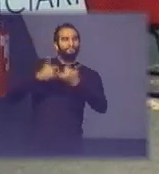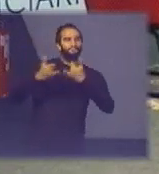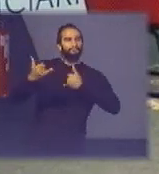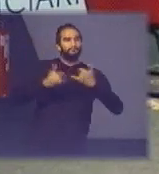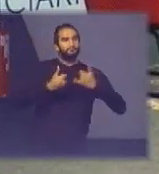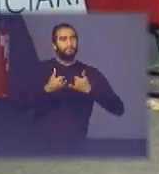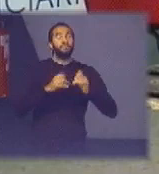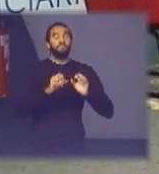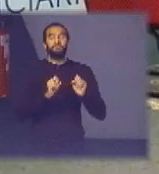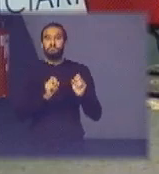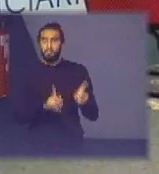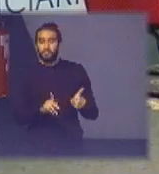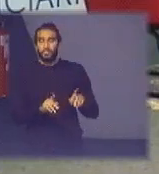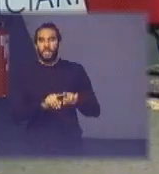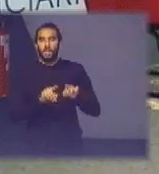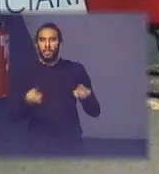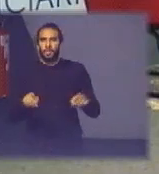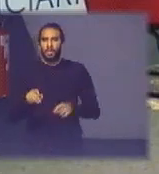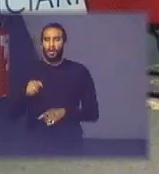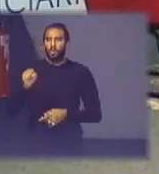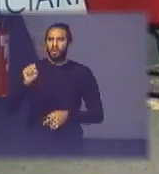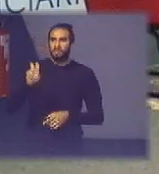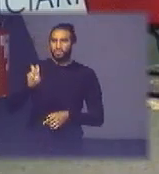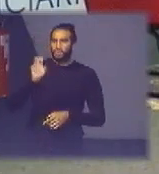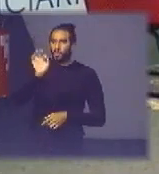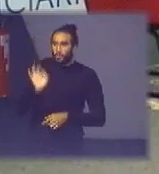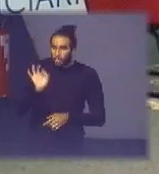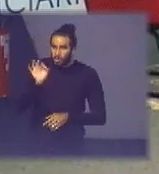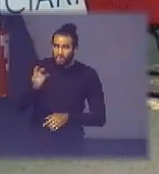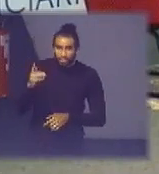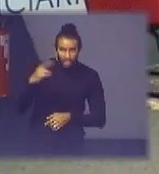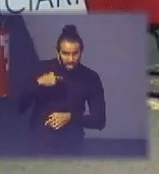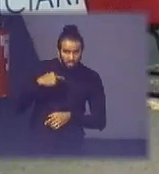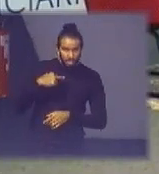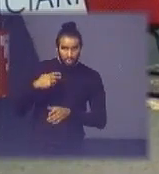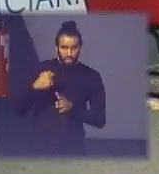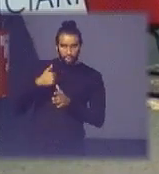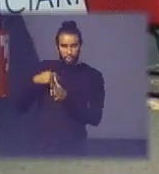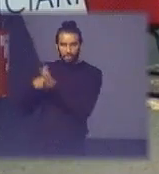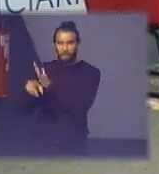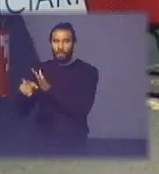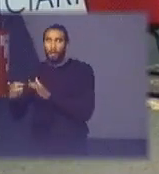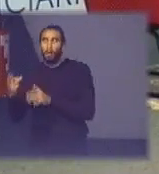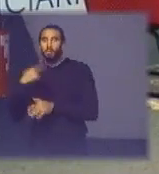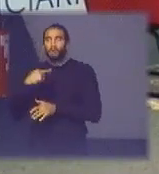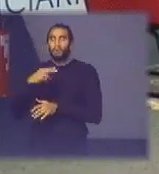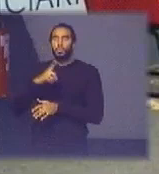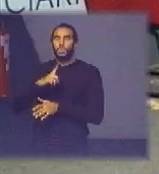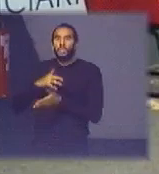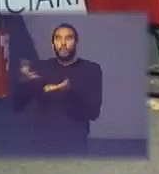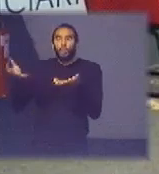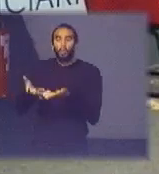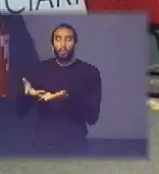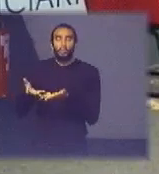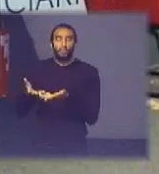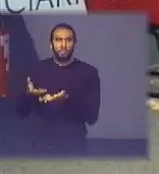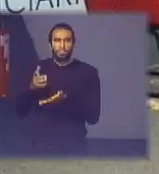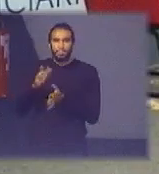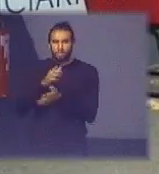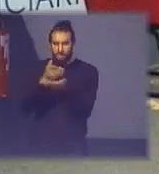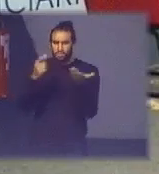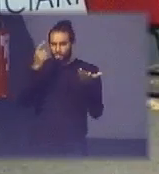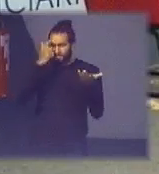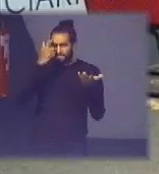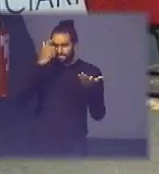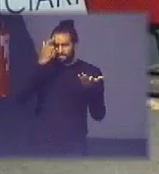resíduos mas 85% dos que responderam a nossa pergunta eles têm hoje quero que vocês pensem um pouquinho ninguém